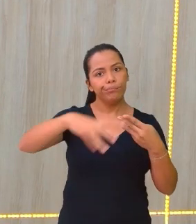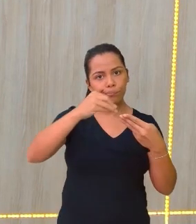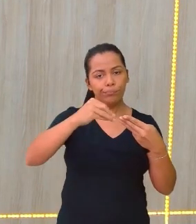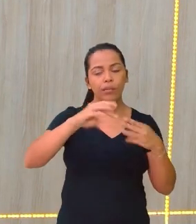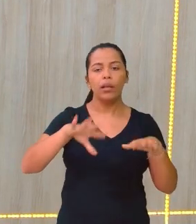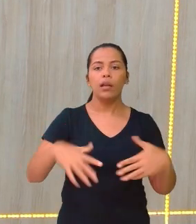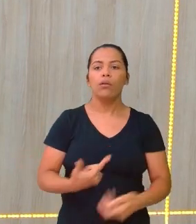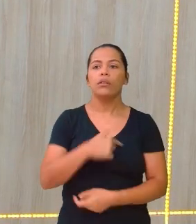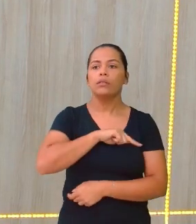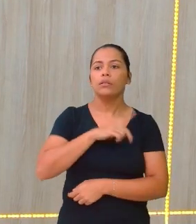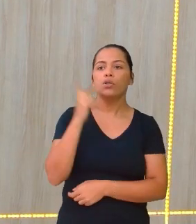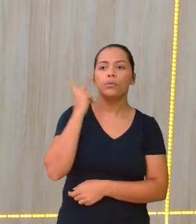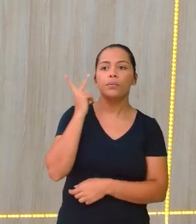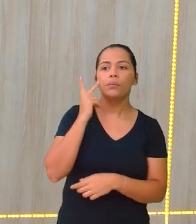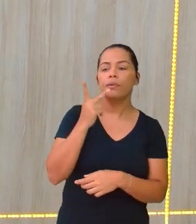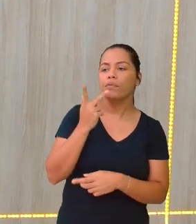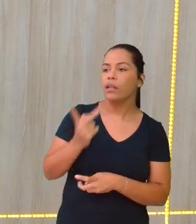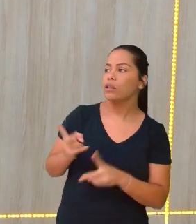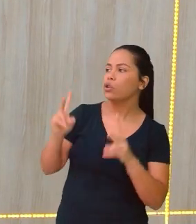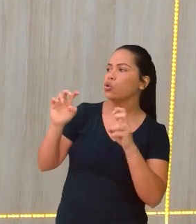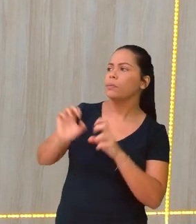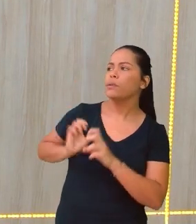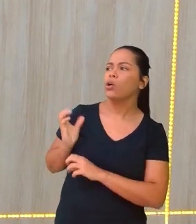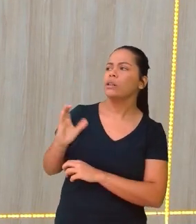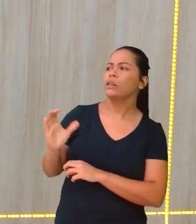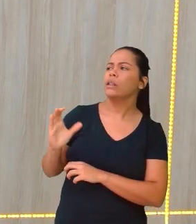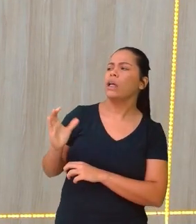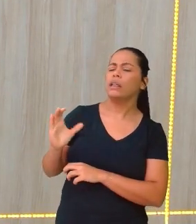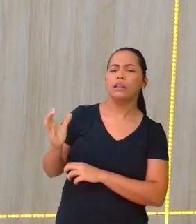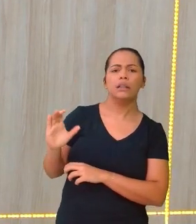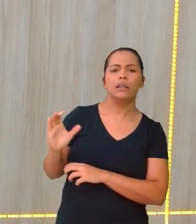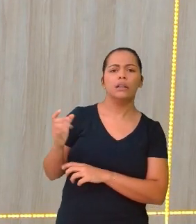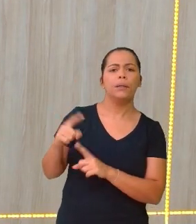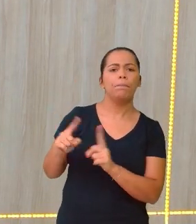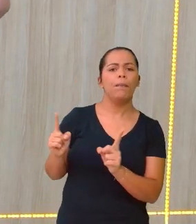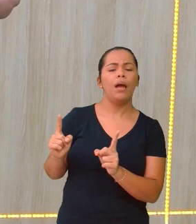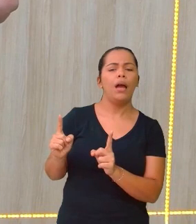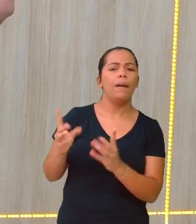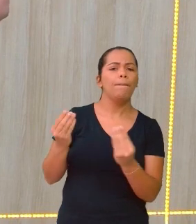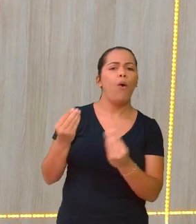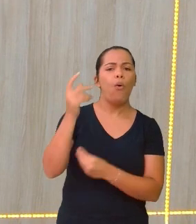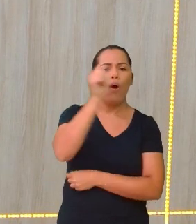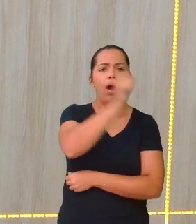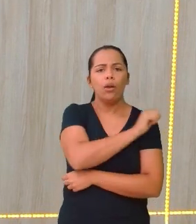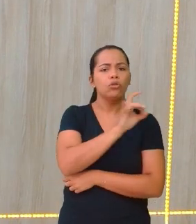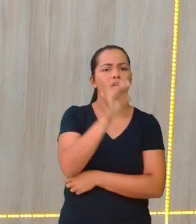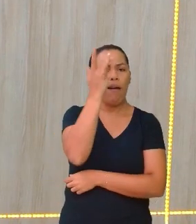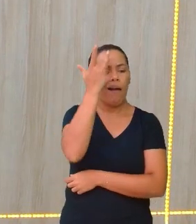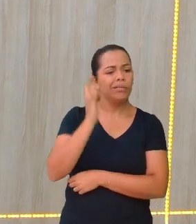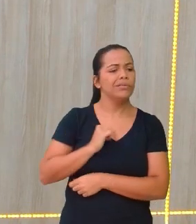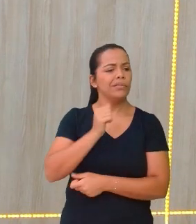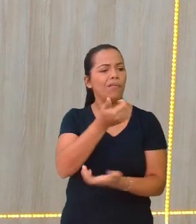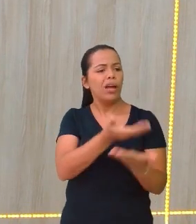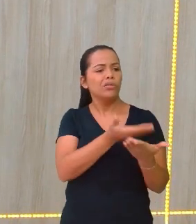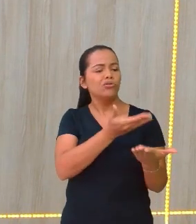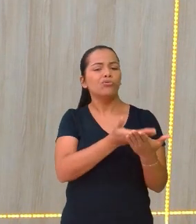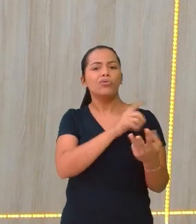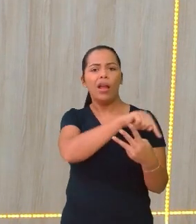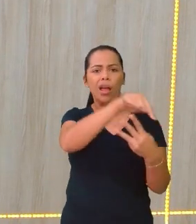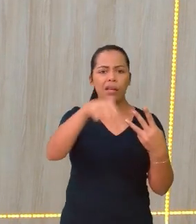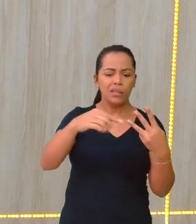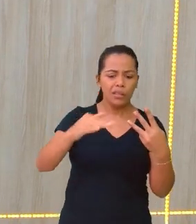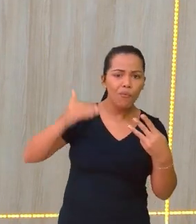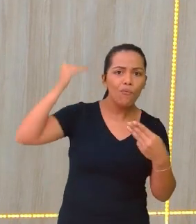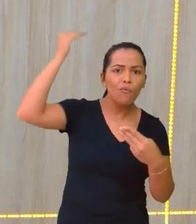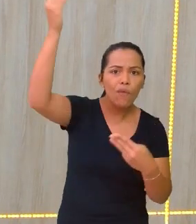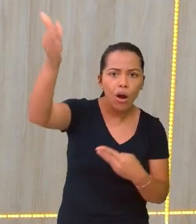a gente costuma falar apenas em ciência e muitos alunos acreditam que só vão estudar a Química, a Física e a Biologia no ensino